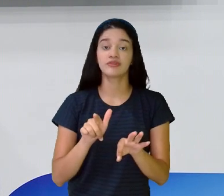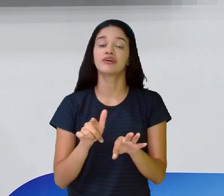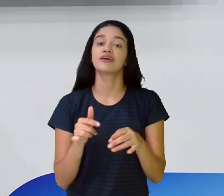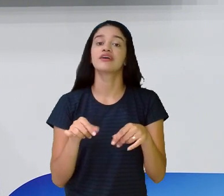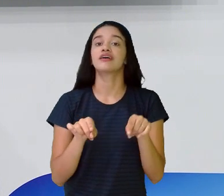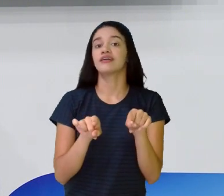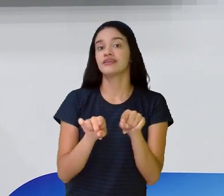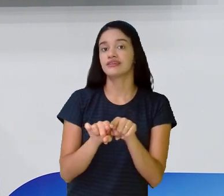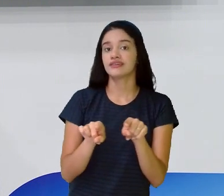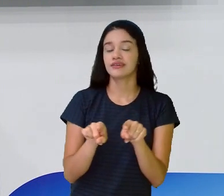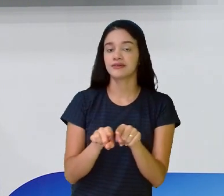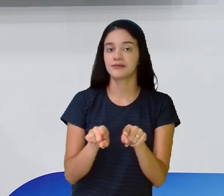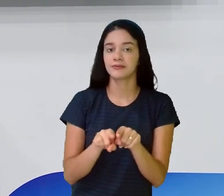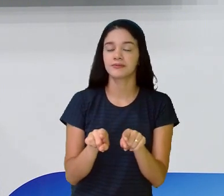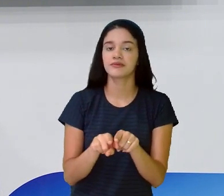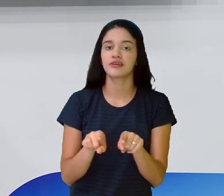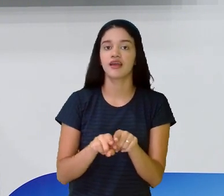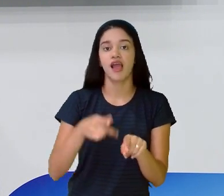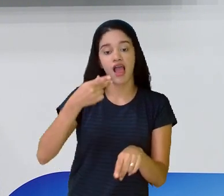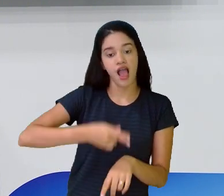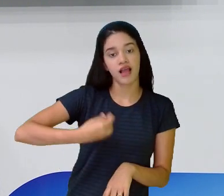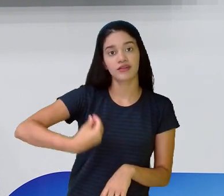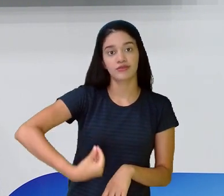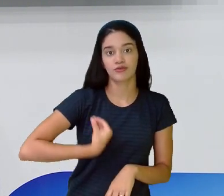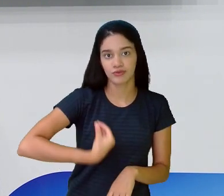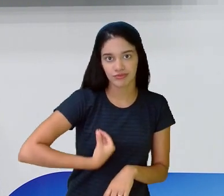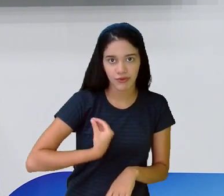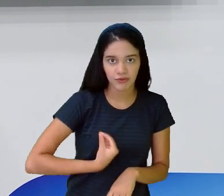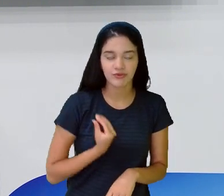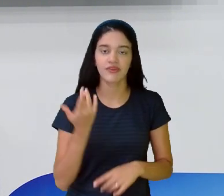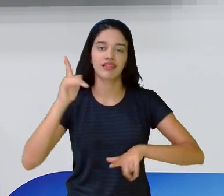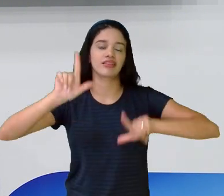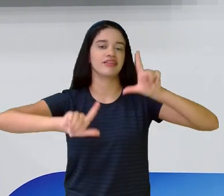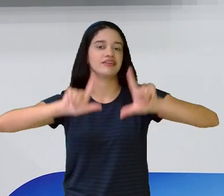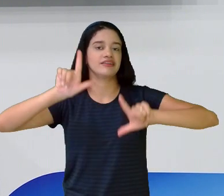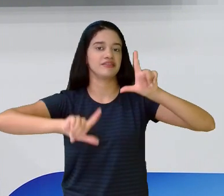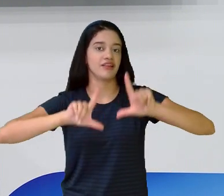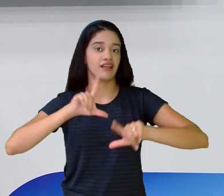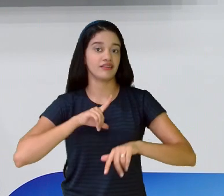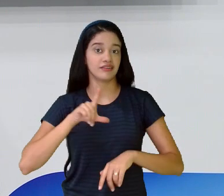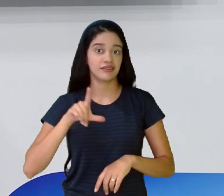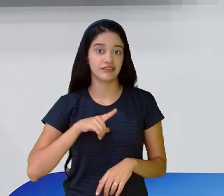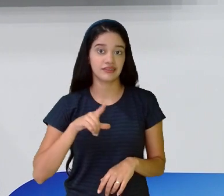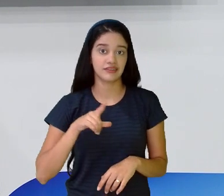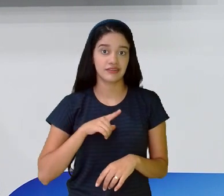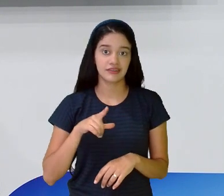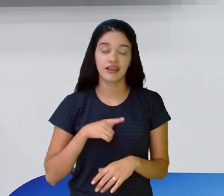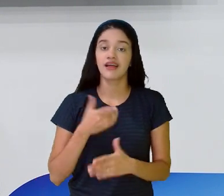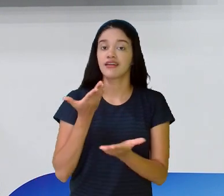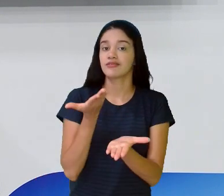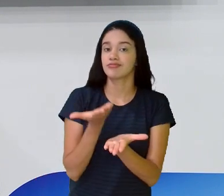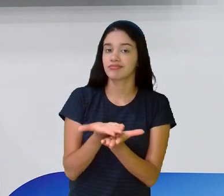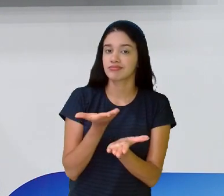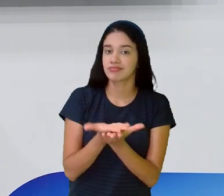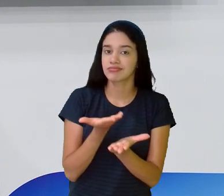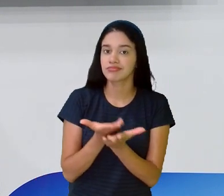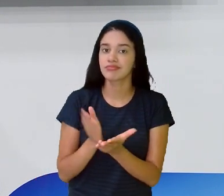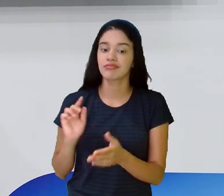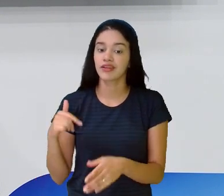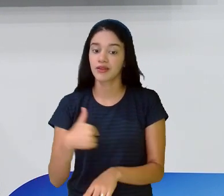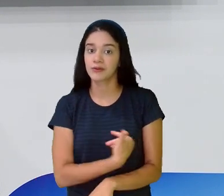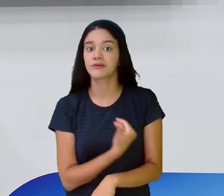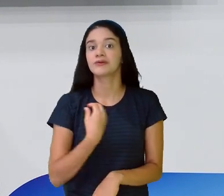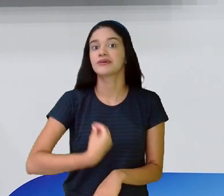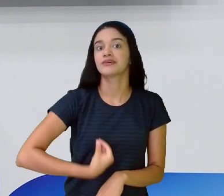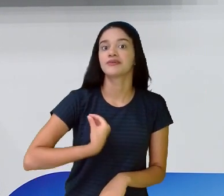através do, aqui o ao vivo na TV, tem a aula, tem a aula no horário que a gente fica aqui